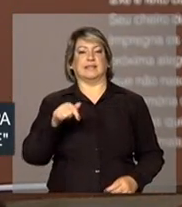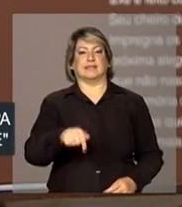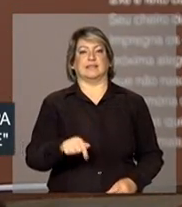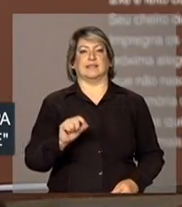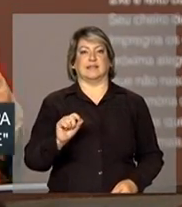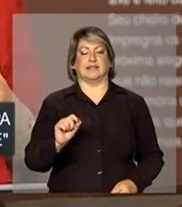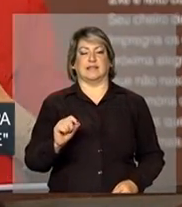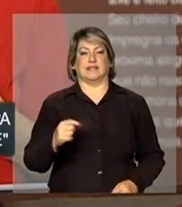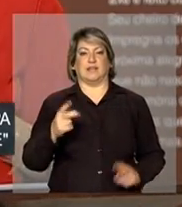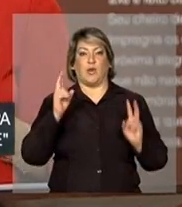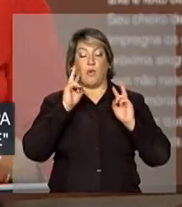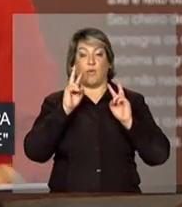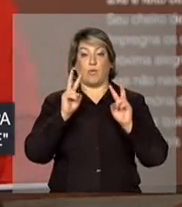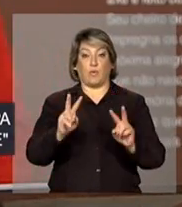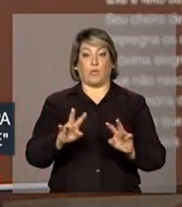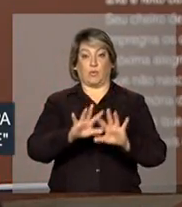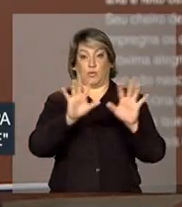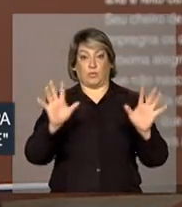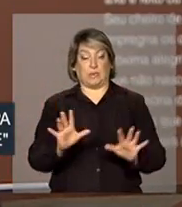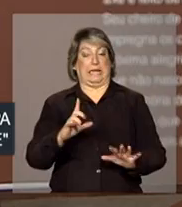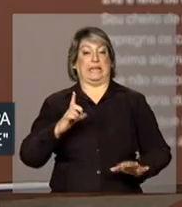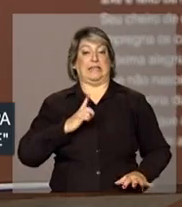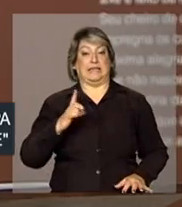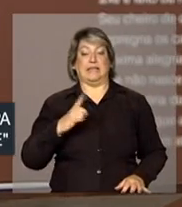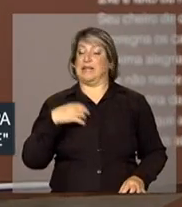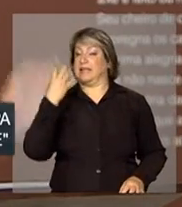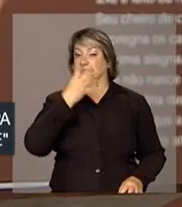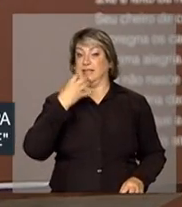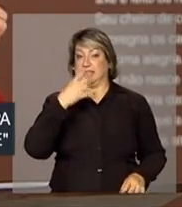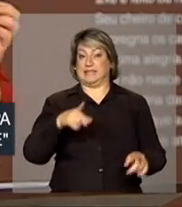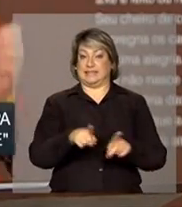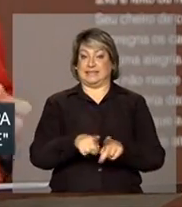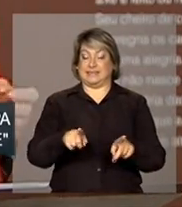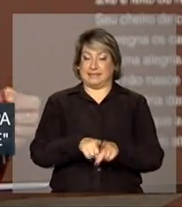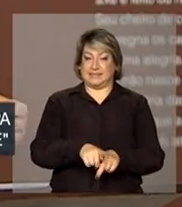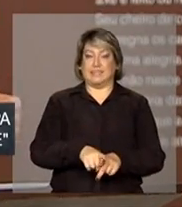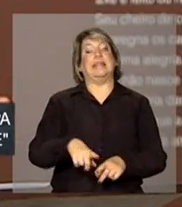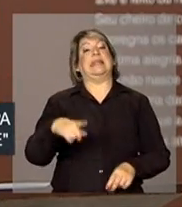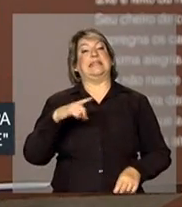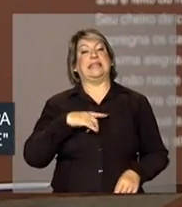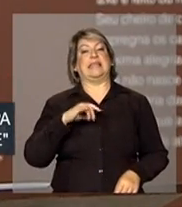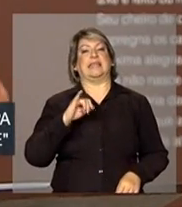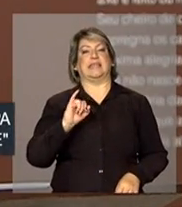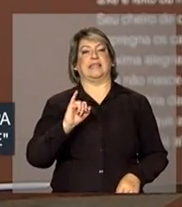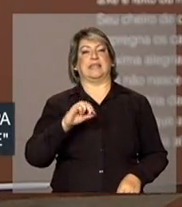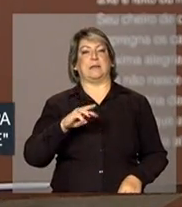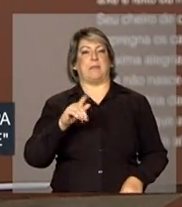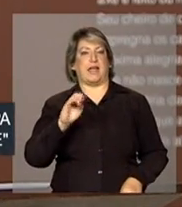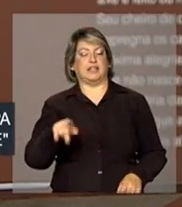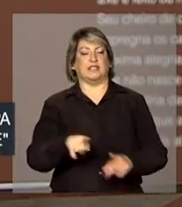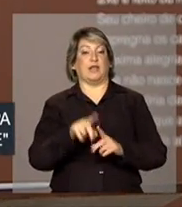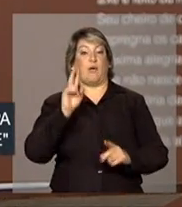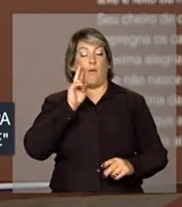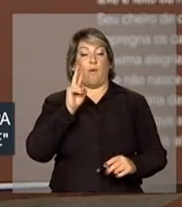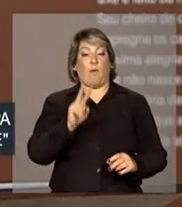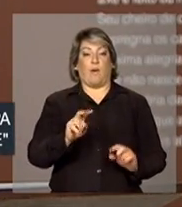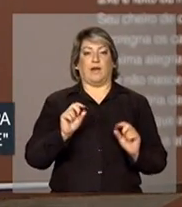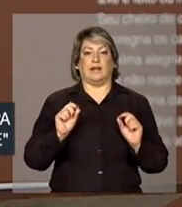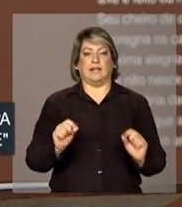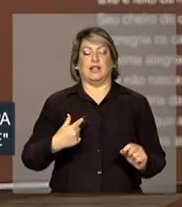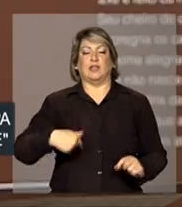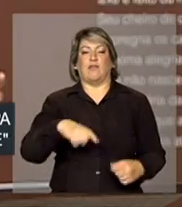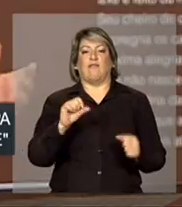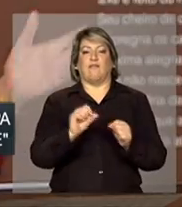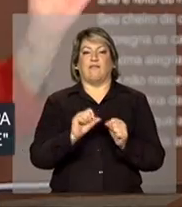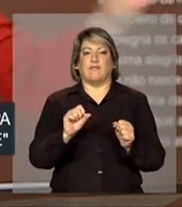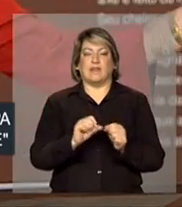que houve, da imagem que canta, nós temos a imagem e o olhar que nos